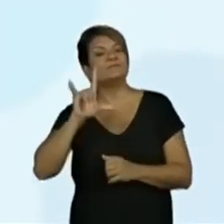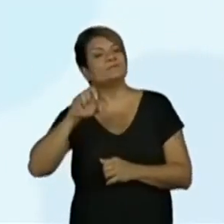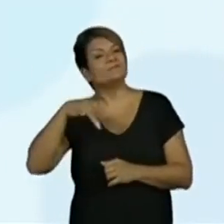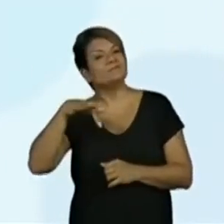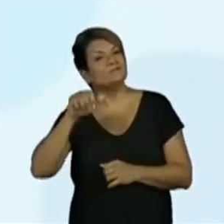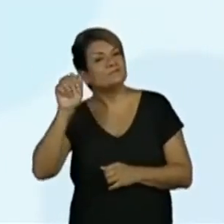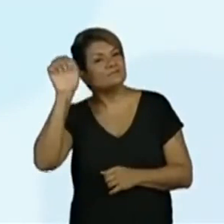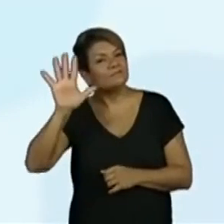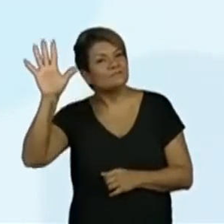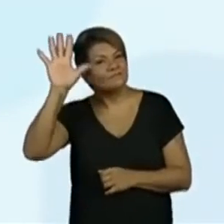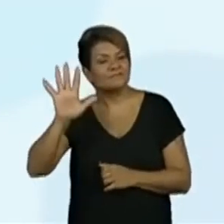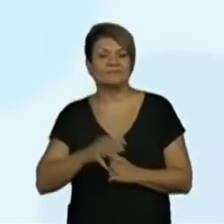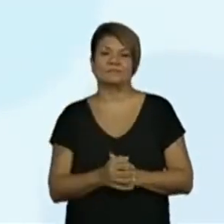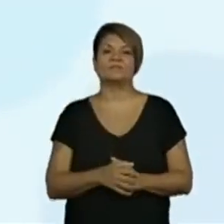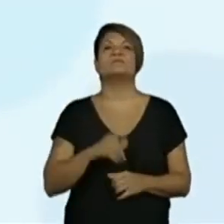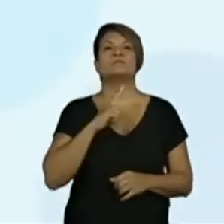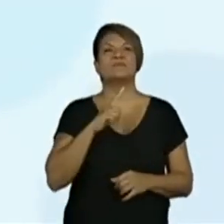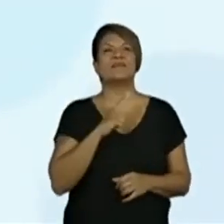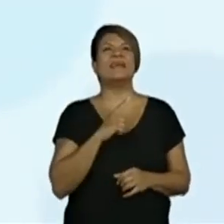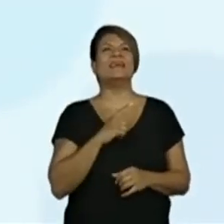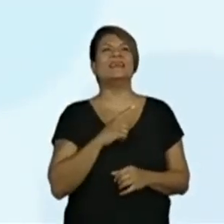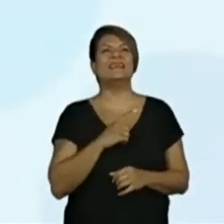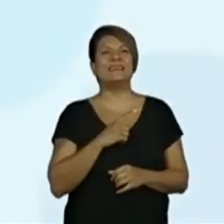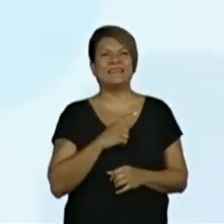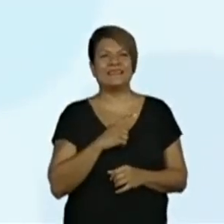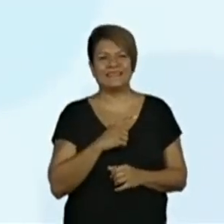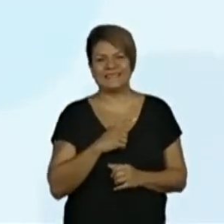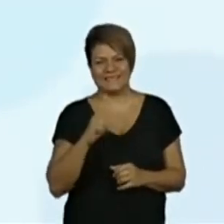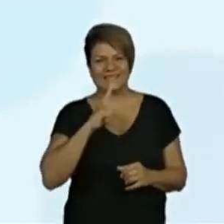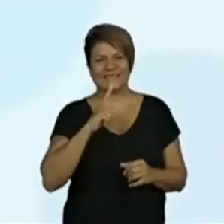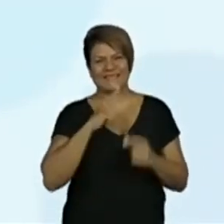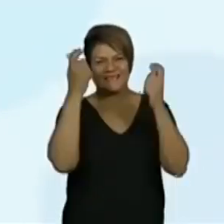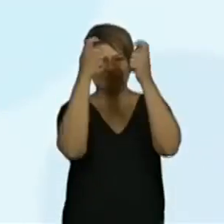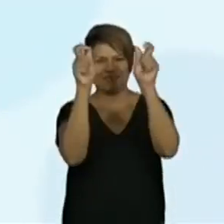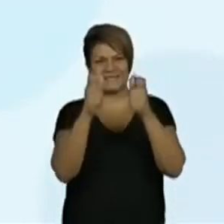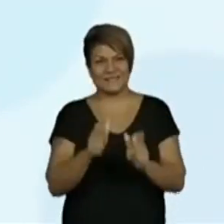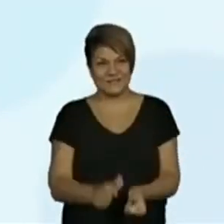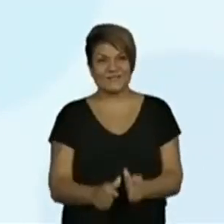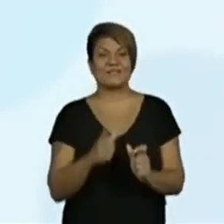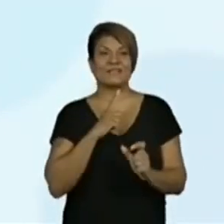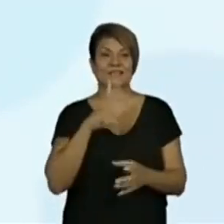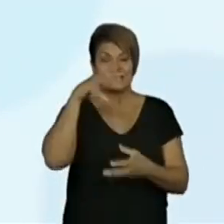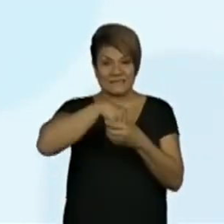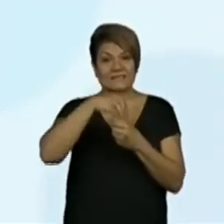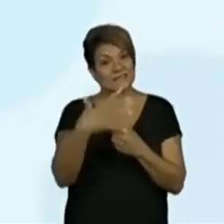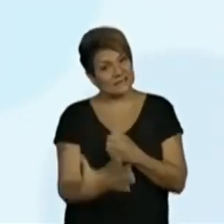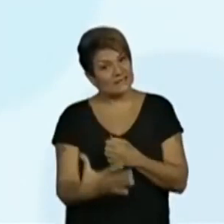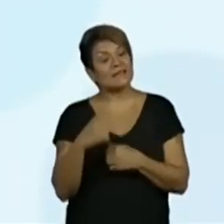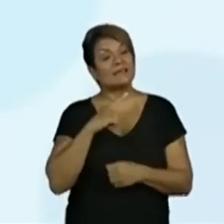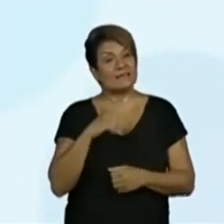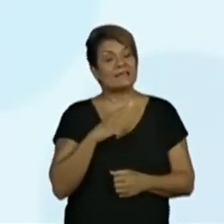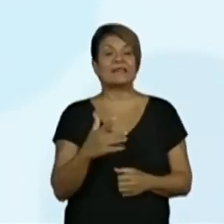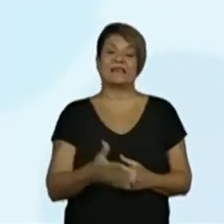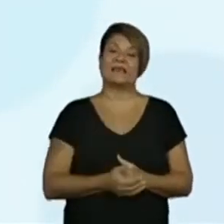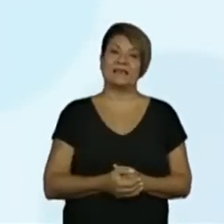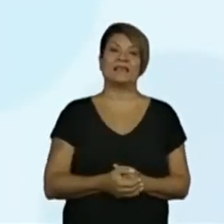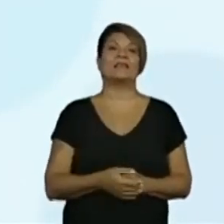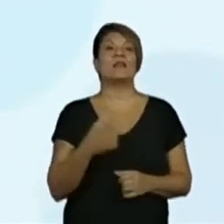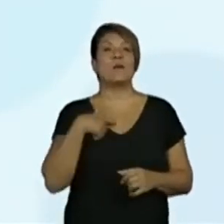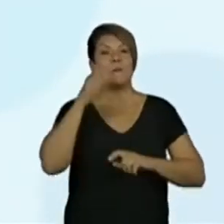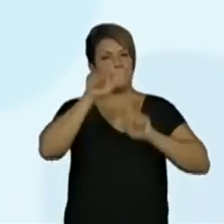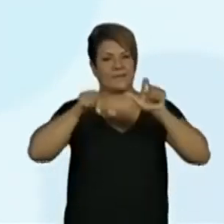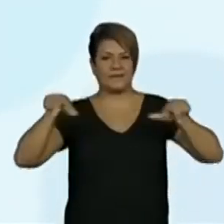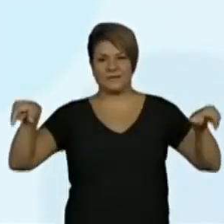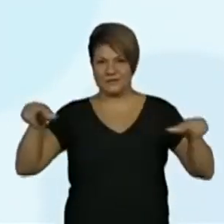constitutivos da narrativa. Meu Deus! Personagens,